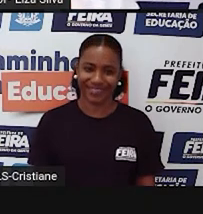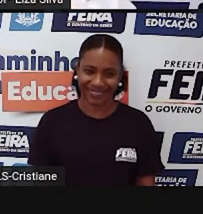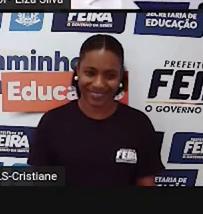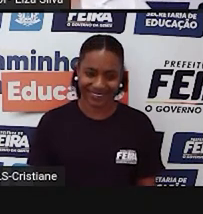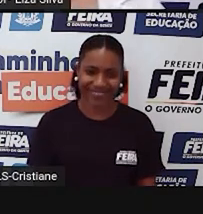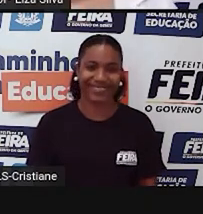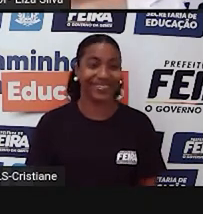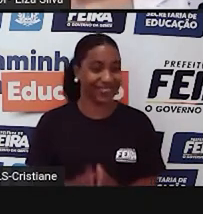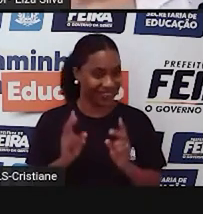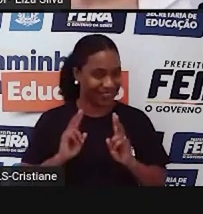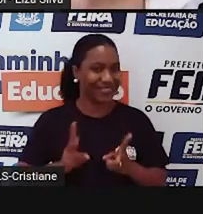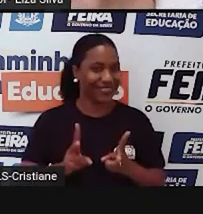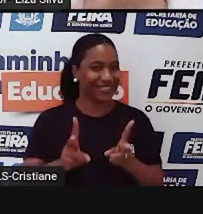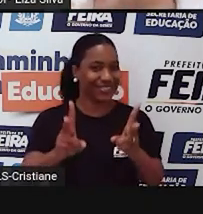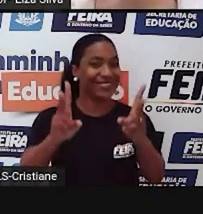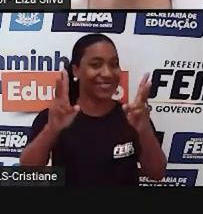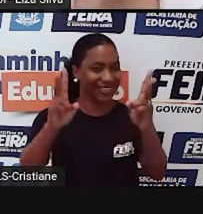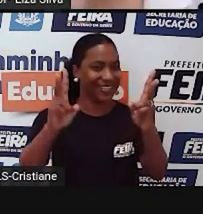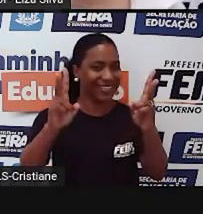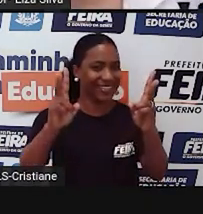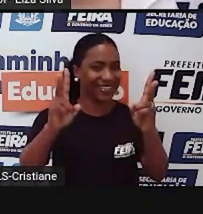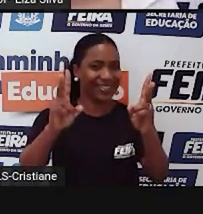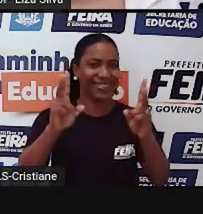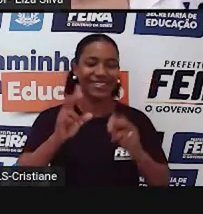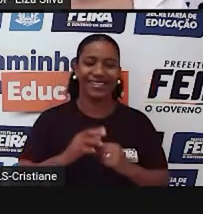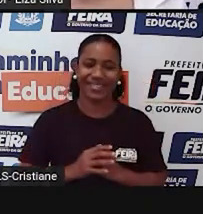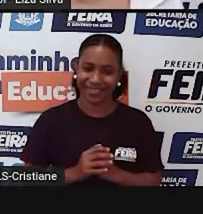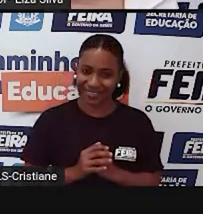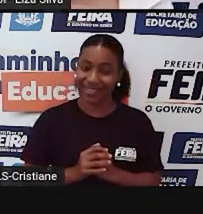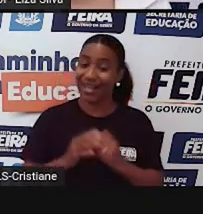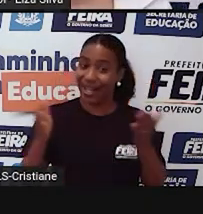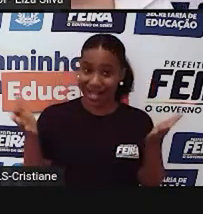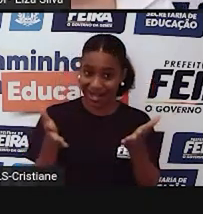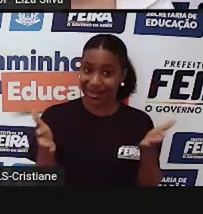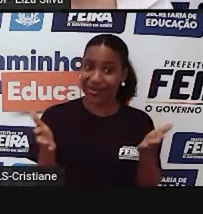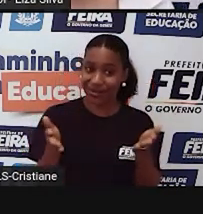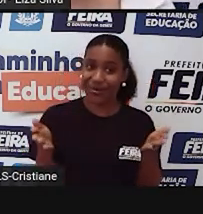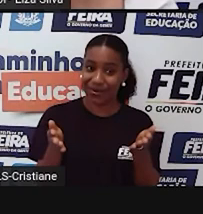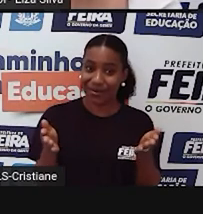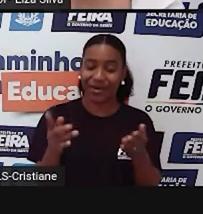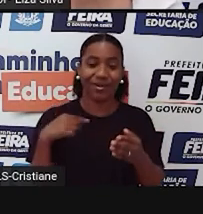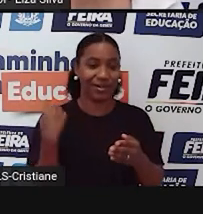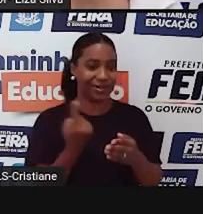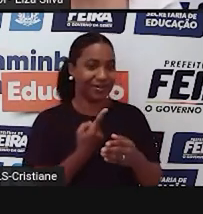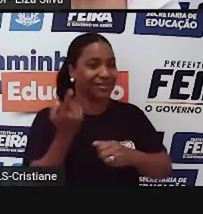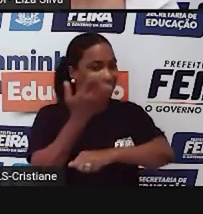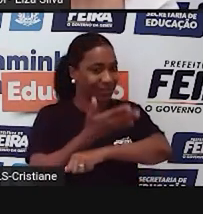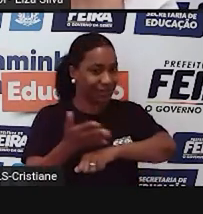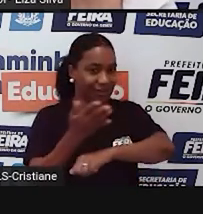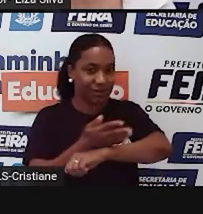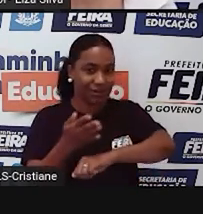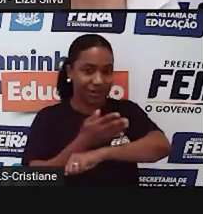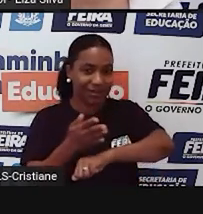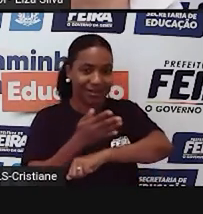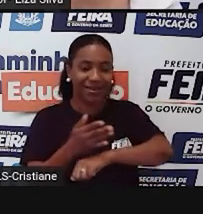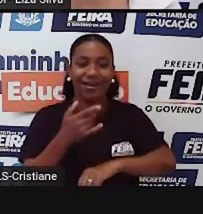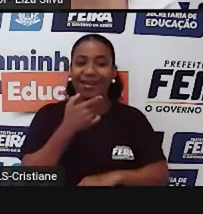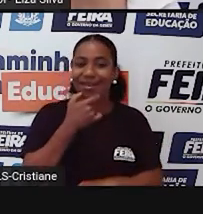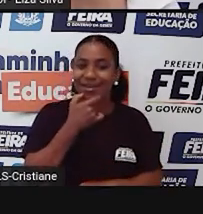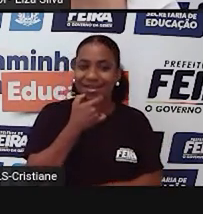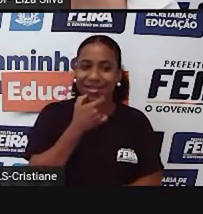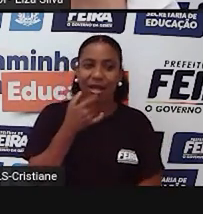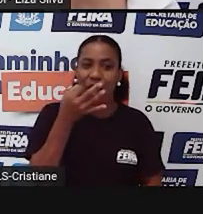Let's go! Então, vamos agora, caros estudantes, praticar um pouquinho o nosso inglês oral.